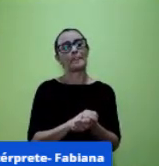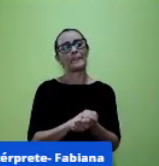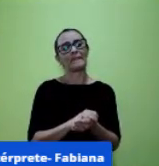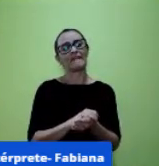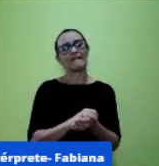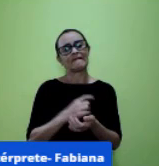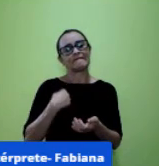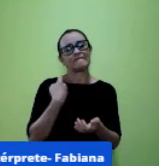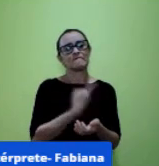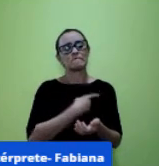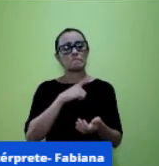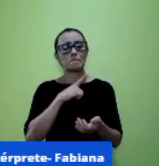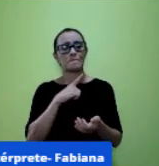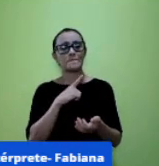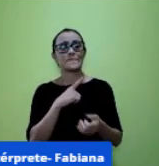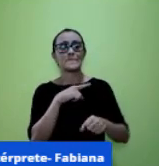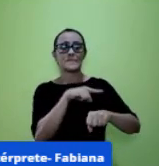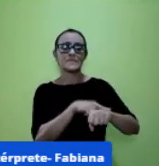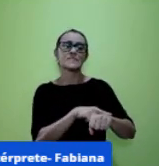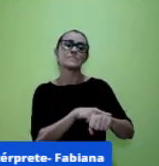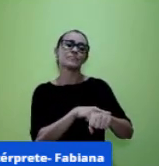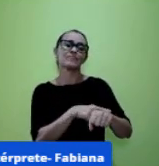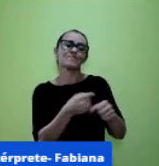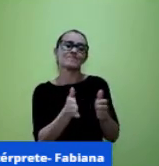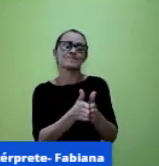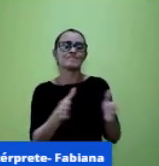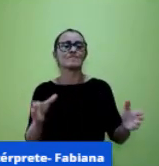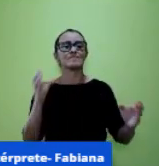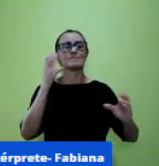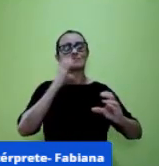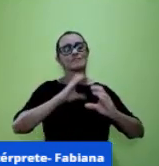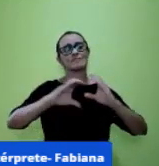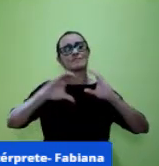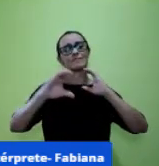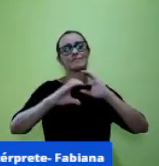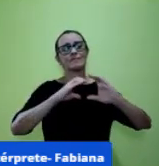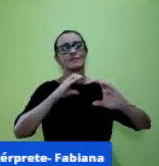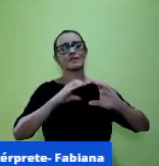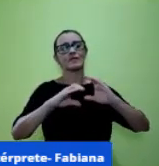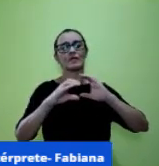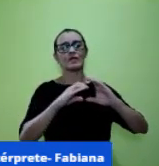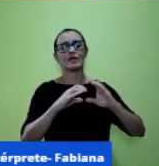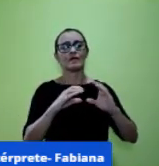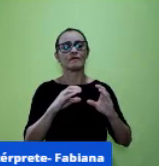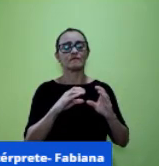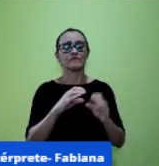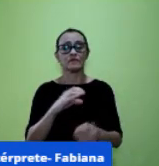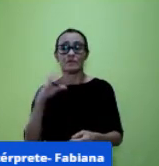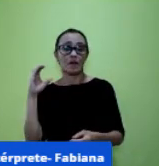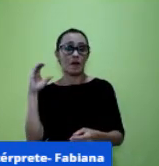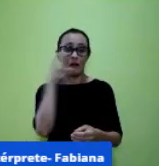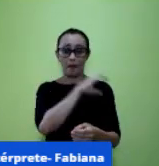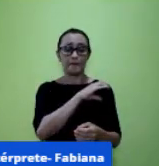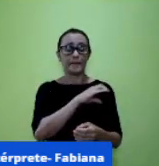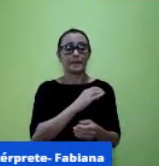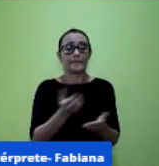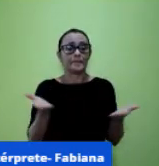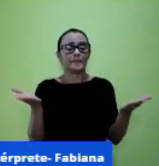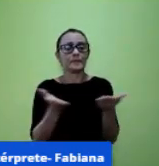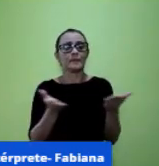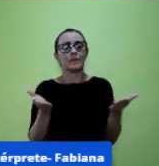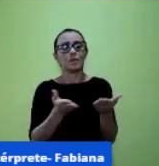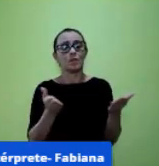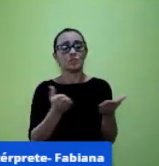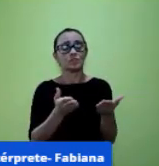tempo e tem o espaço e a comunicação entrou com uma variante chamada velocidade hoje a gente tem uma